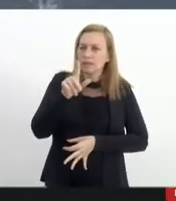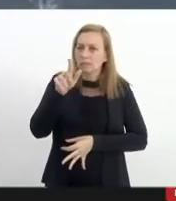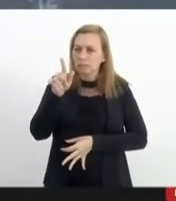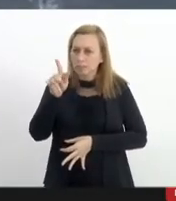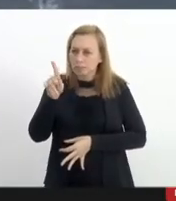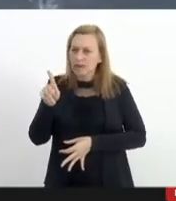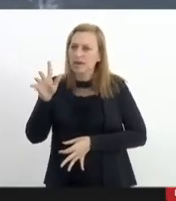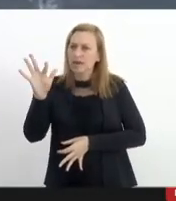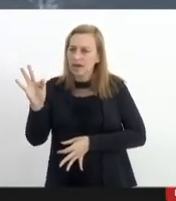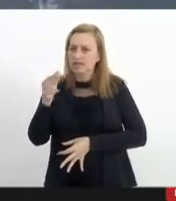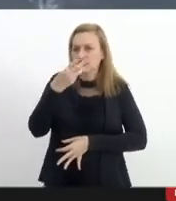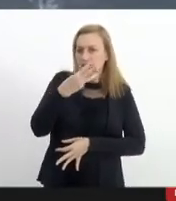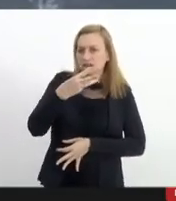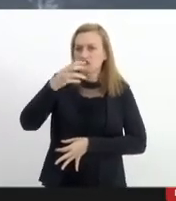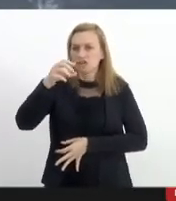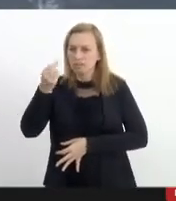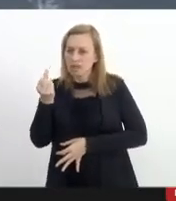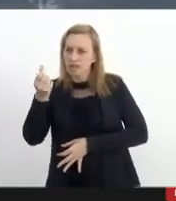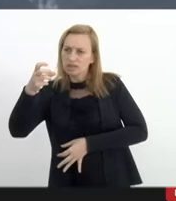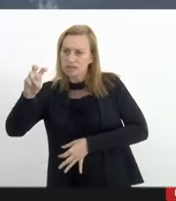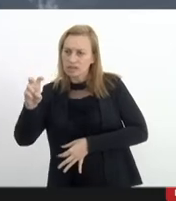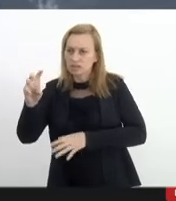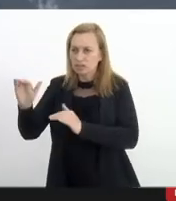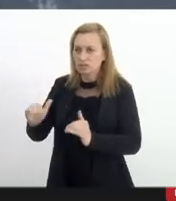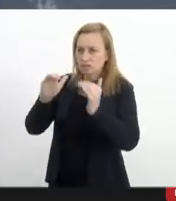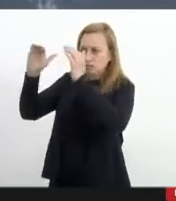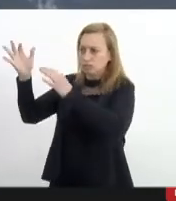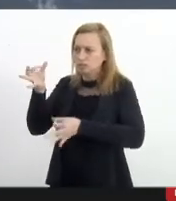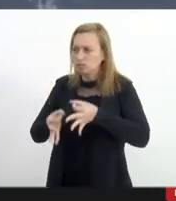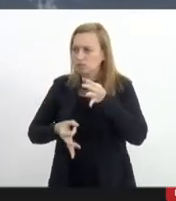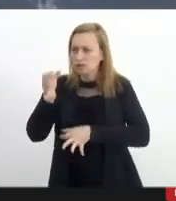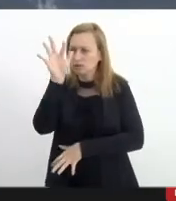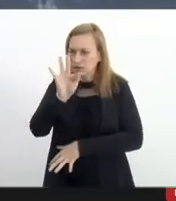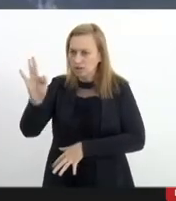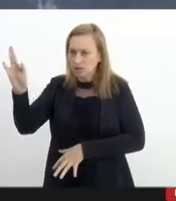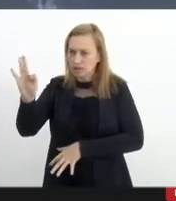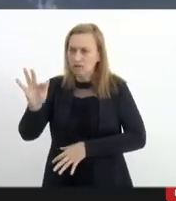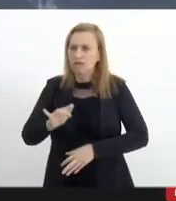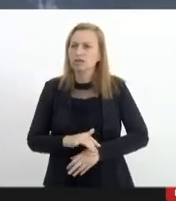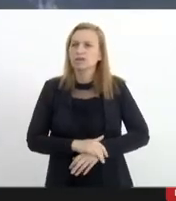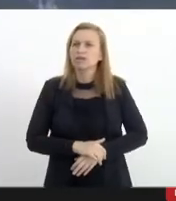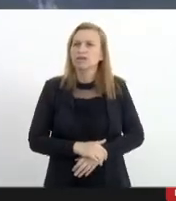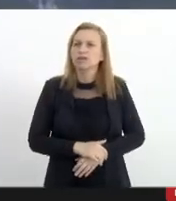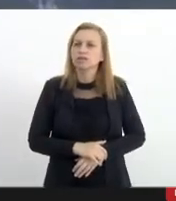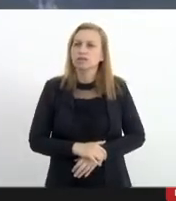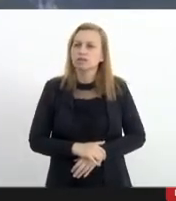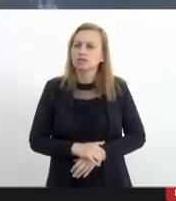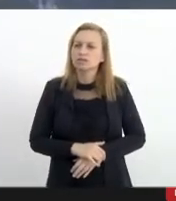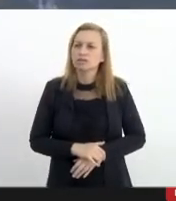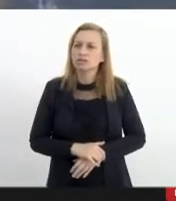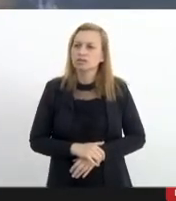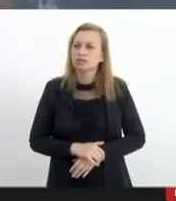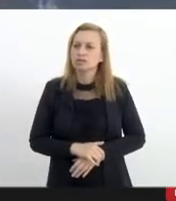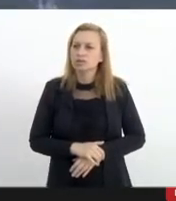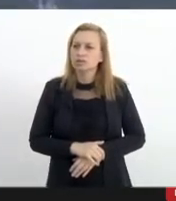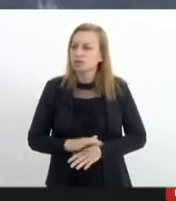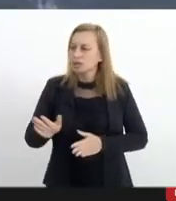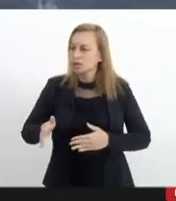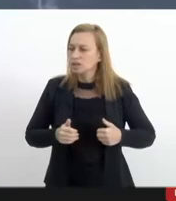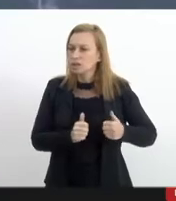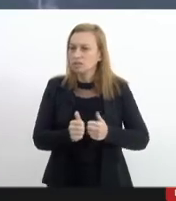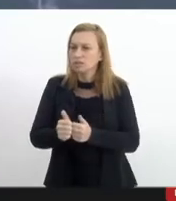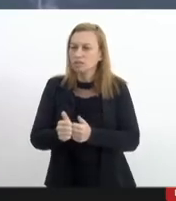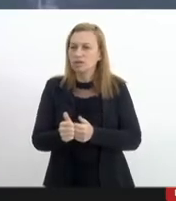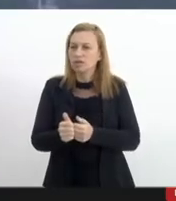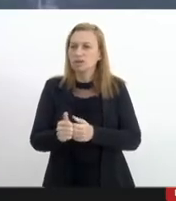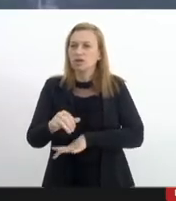no Supremo Tribunal Federal que dentre uma das dos possíveis encaminhamentos que o